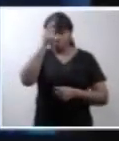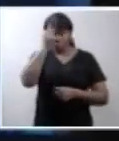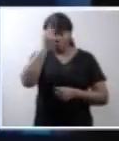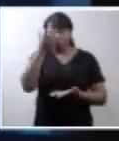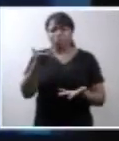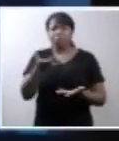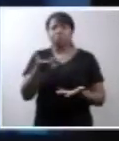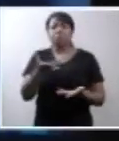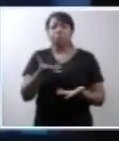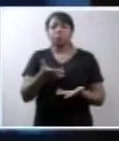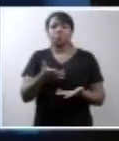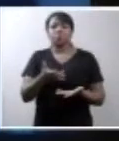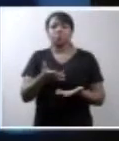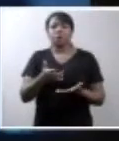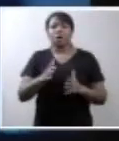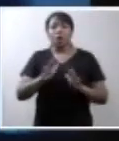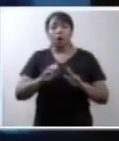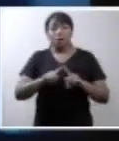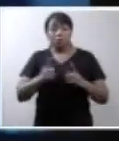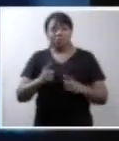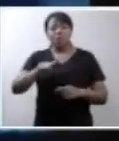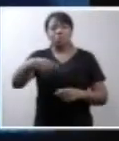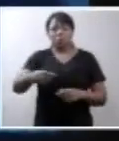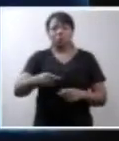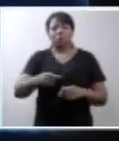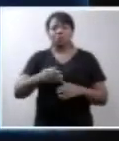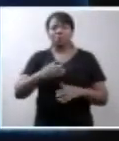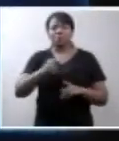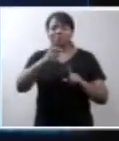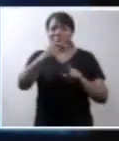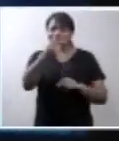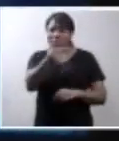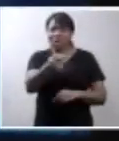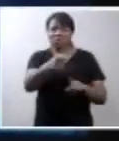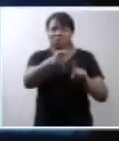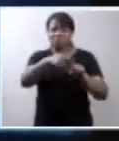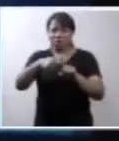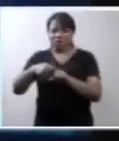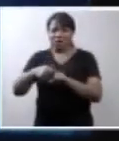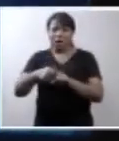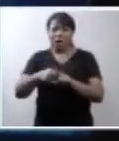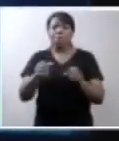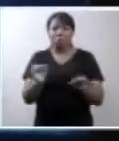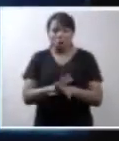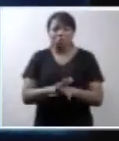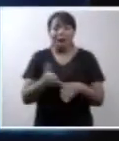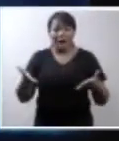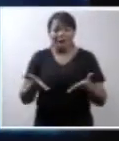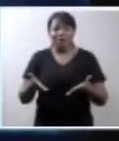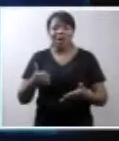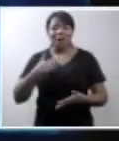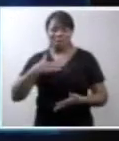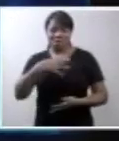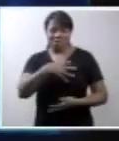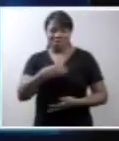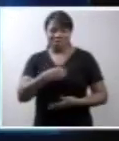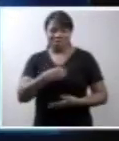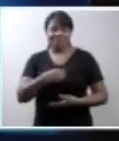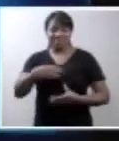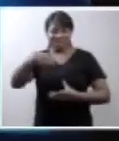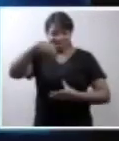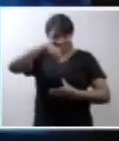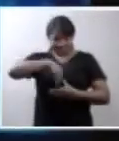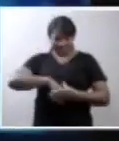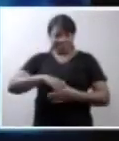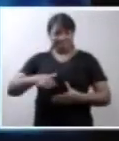relaxar, quando passou os sete meses. Pronto, minha filha está aqui dentro, ela está certa, segura.